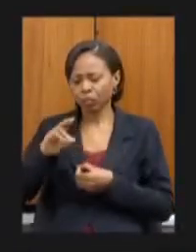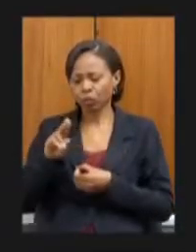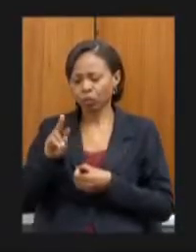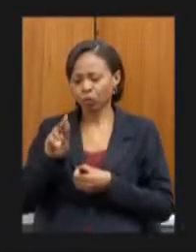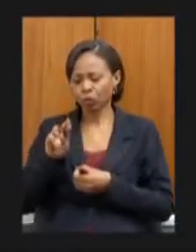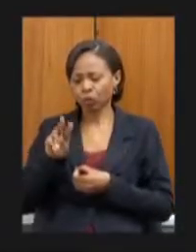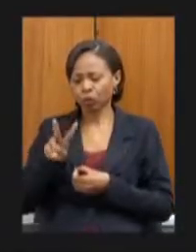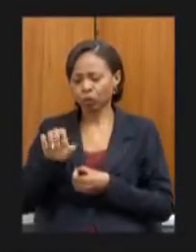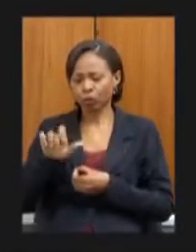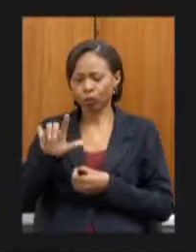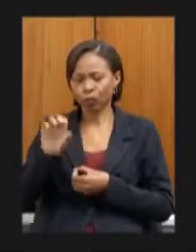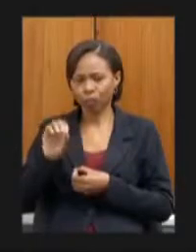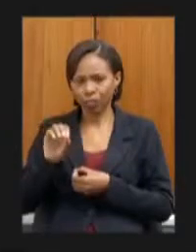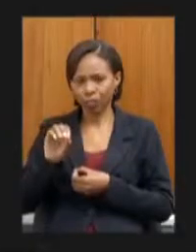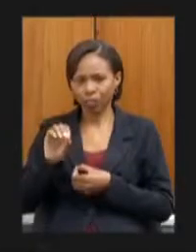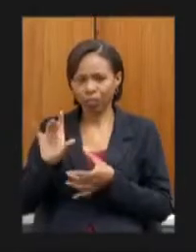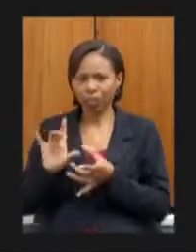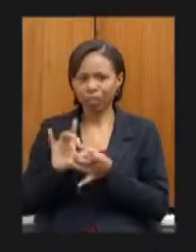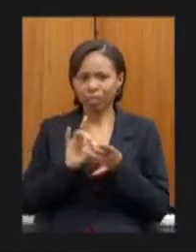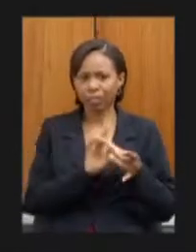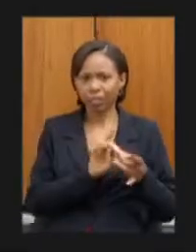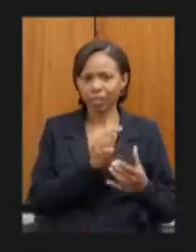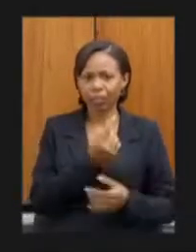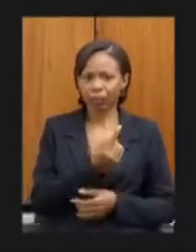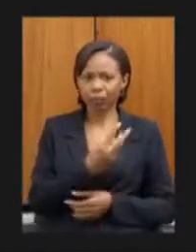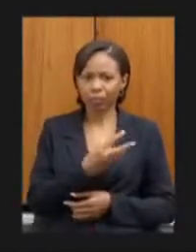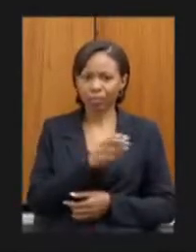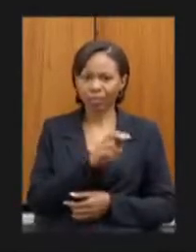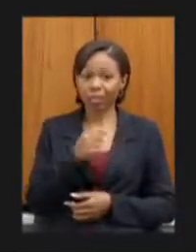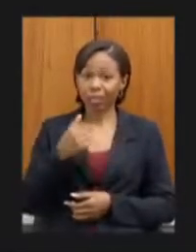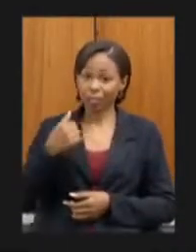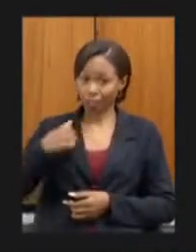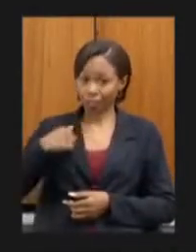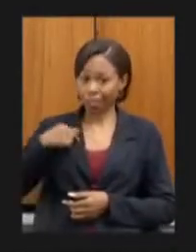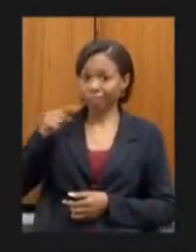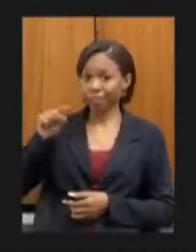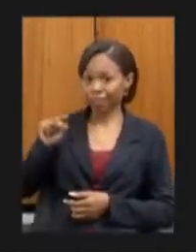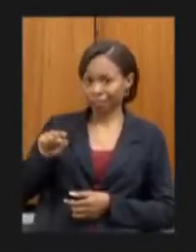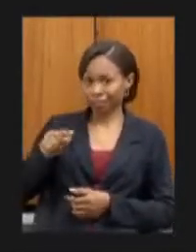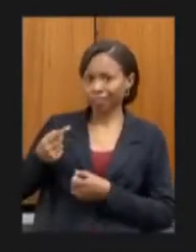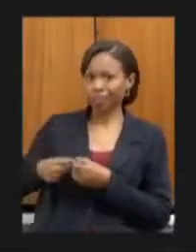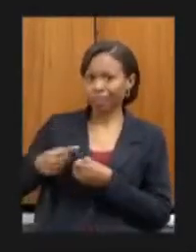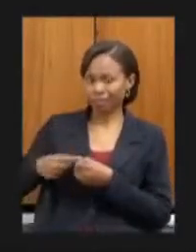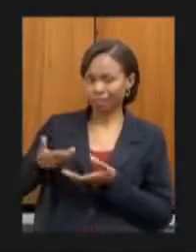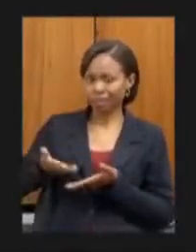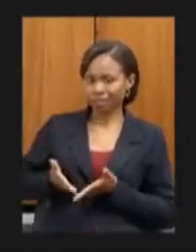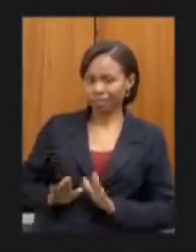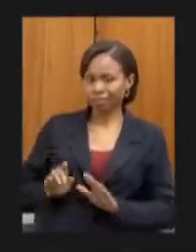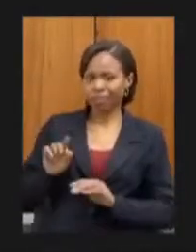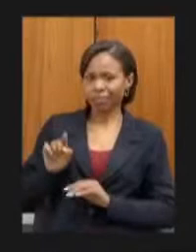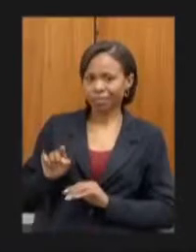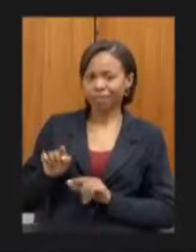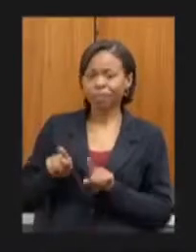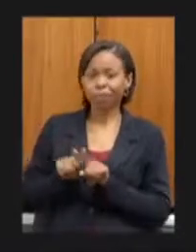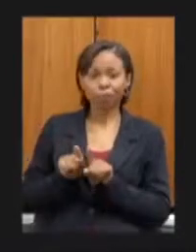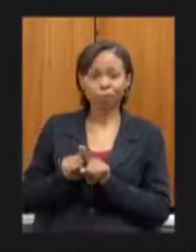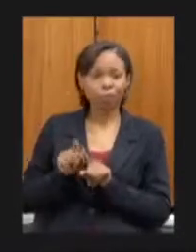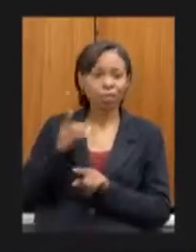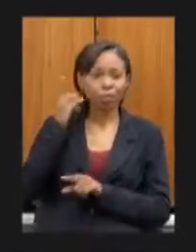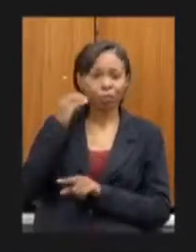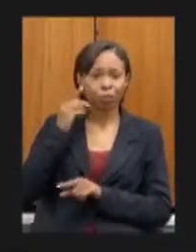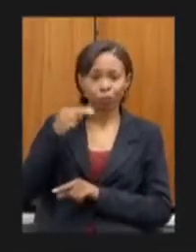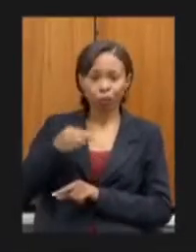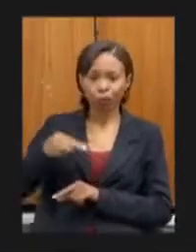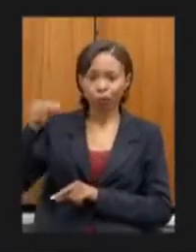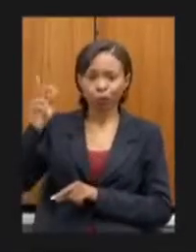e para aqueles que não sabem eu que sou curvilano e sou deputado também do norte-milite eu a honra de ser o deputado